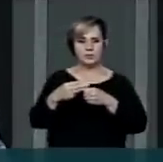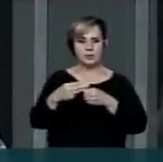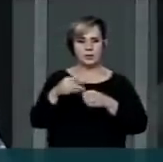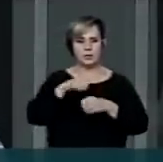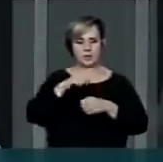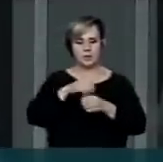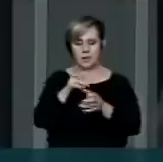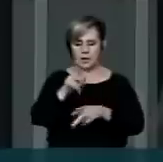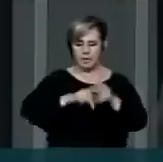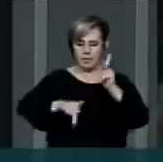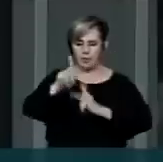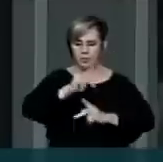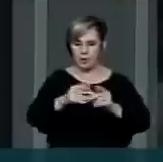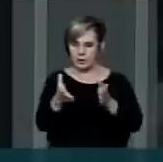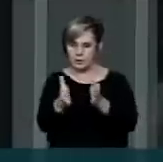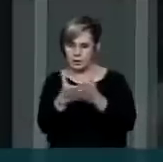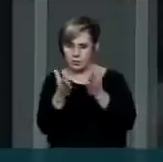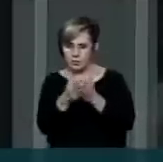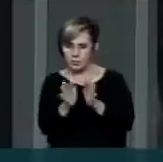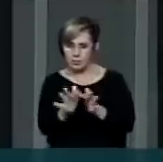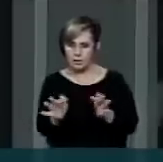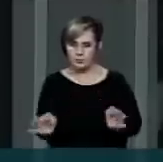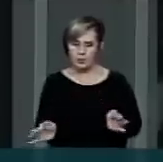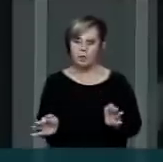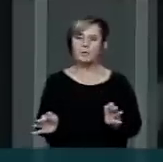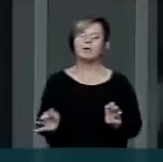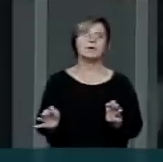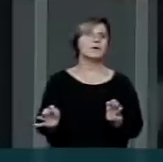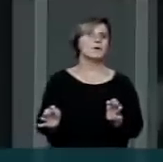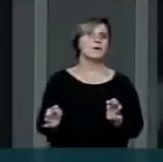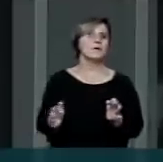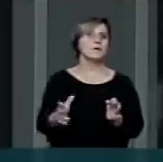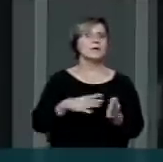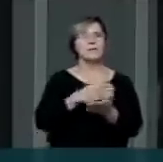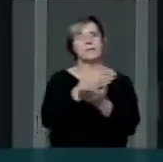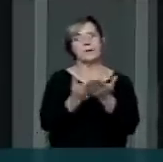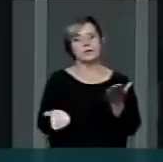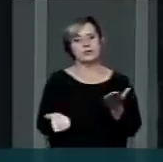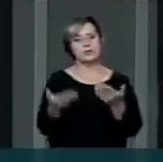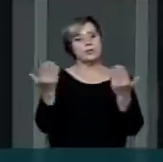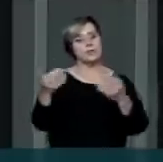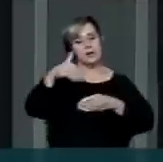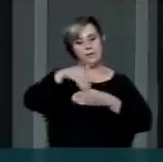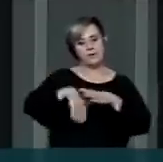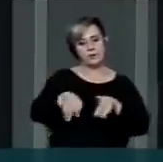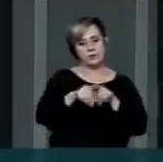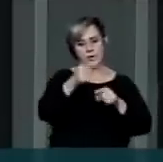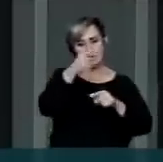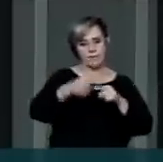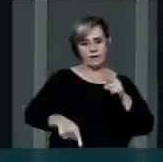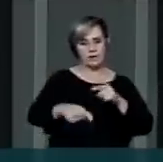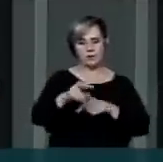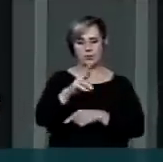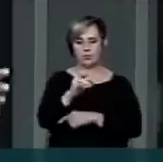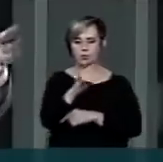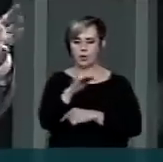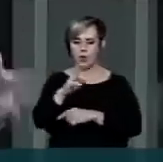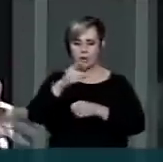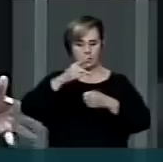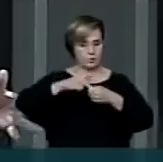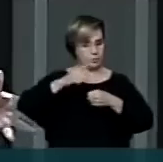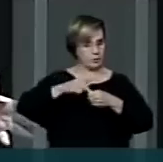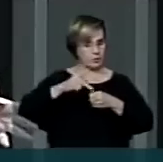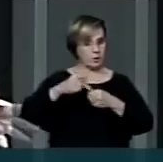pessoas, onde moram os cidadãos, as cidadãs e todos nós brasileiros. E a votação do veto do roi do petróleo significava